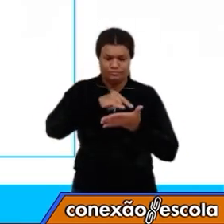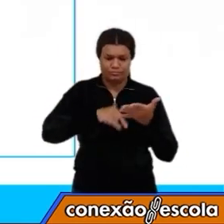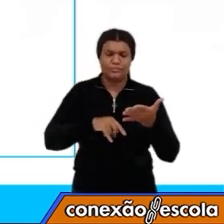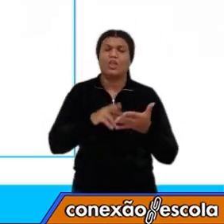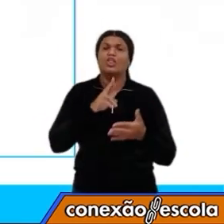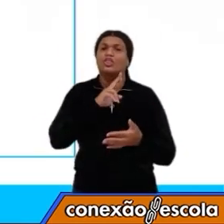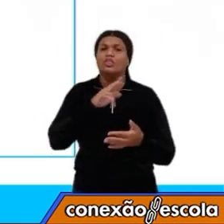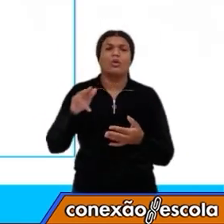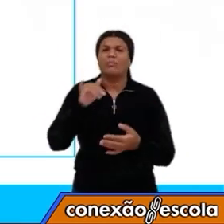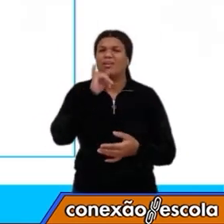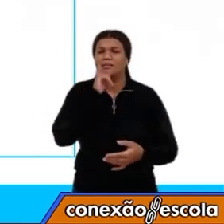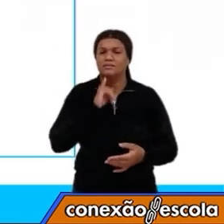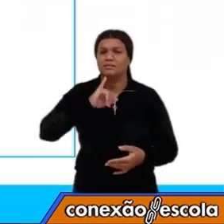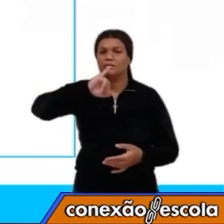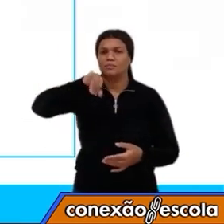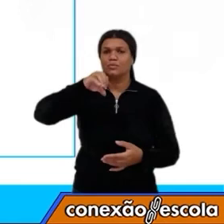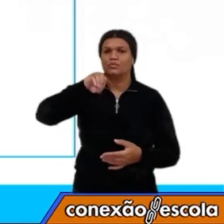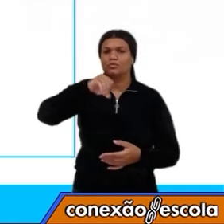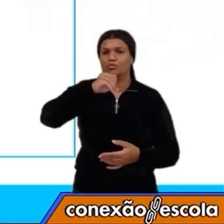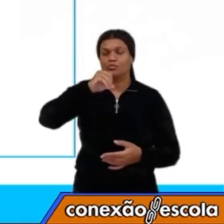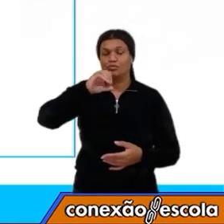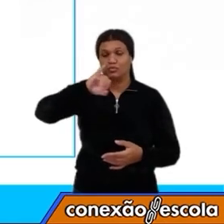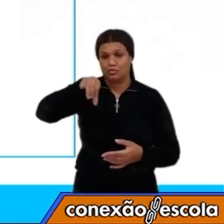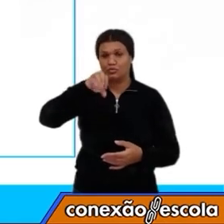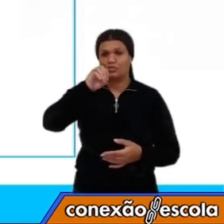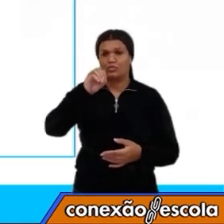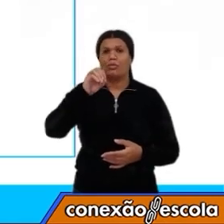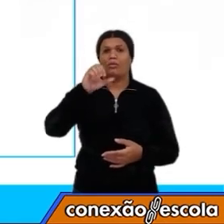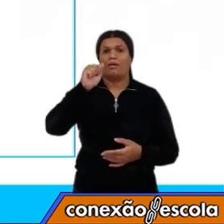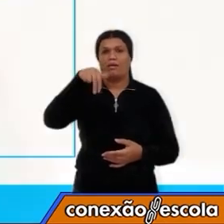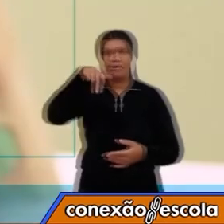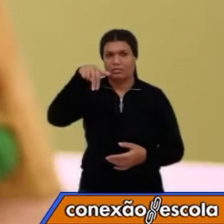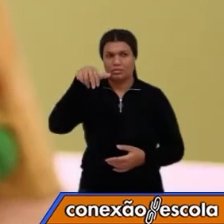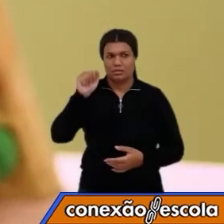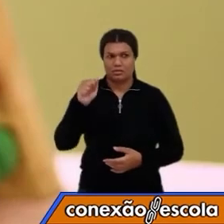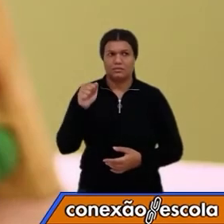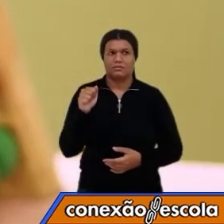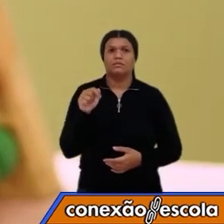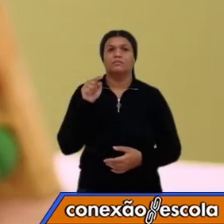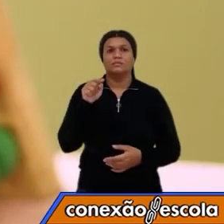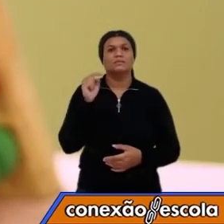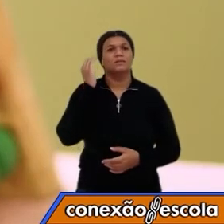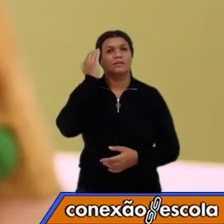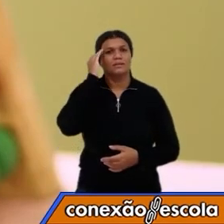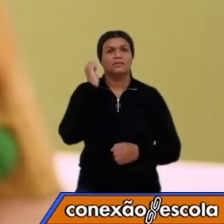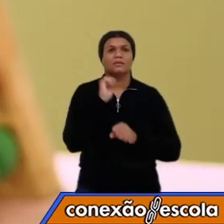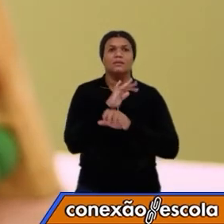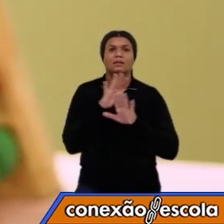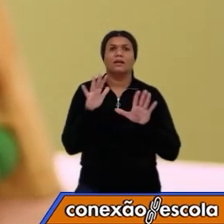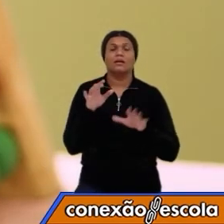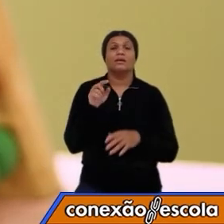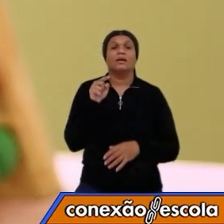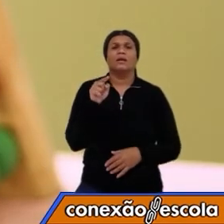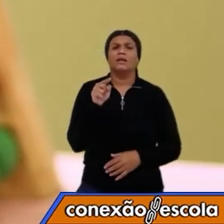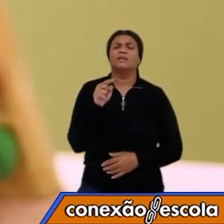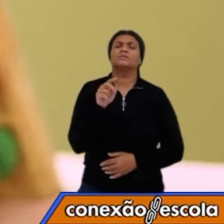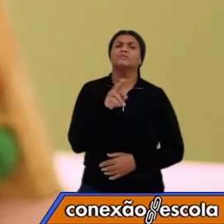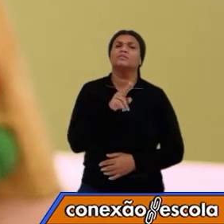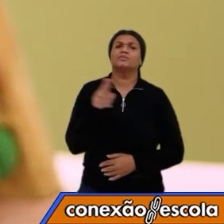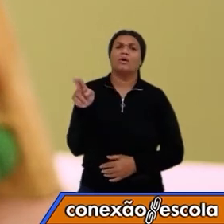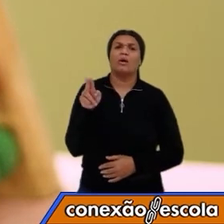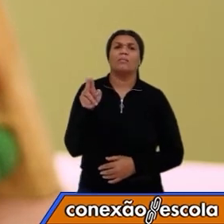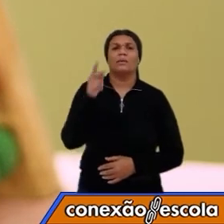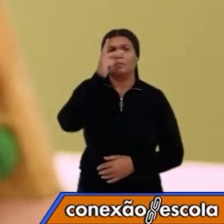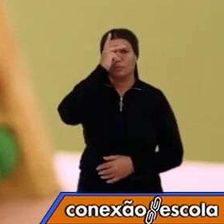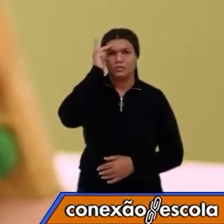Joana, fictício esse nome, só para você entender. Esse nome é de uma pessoa